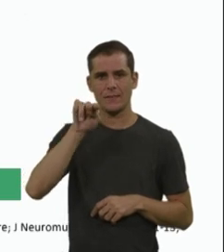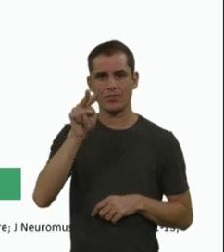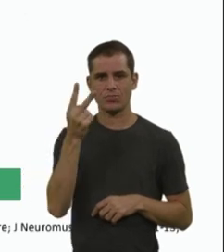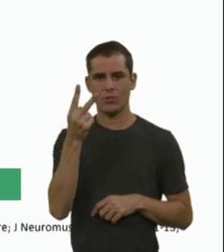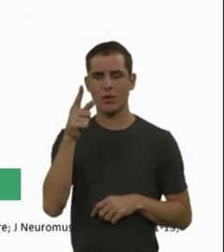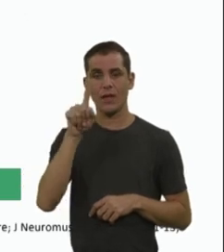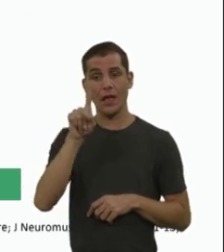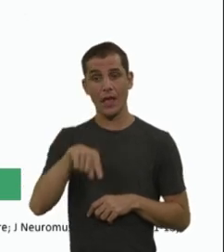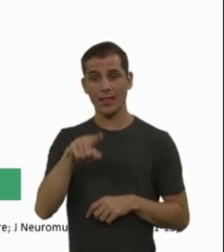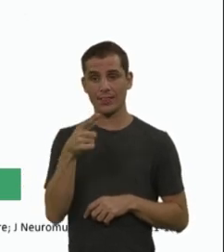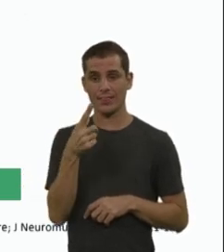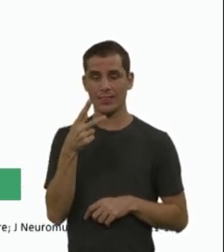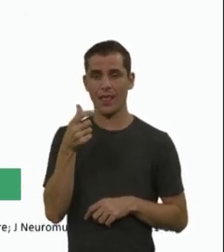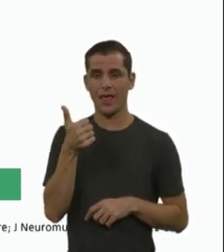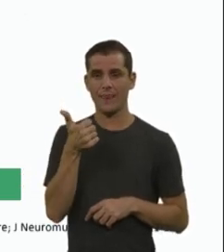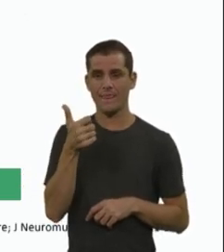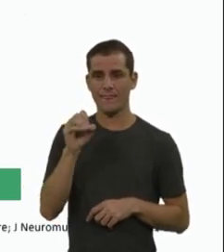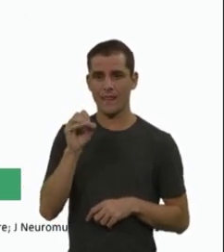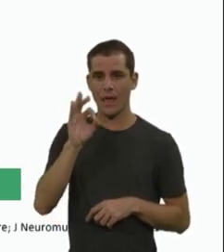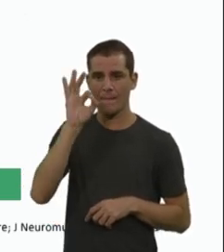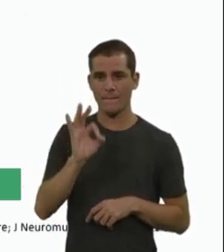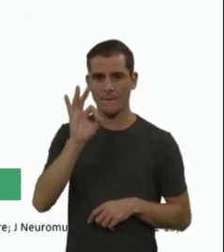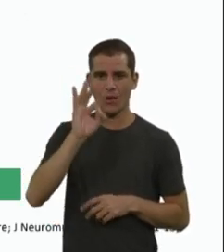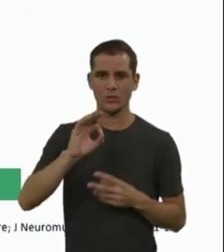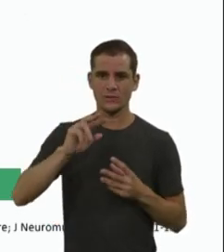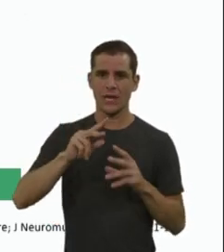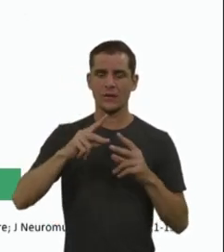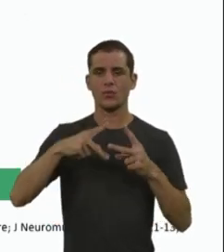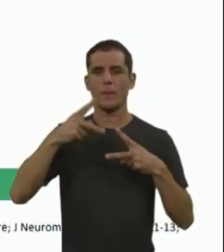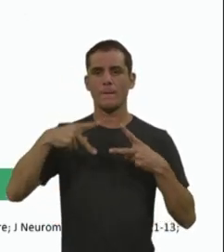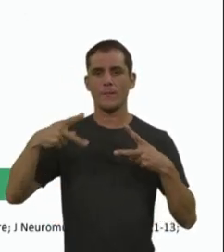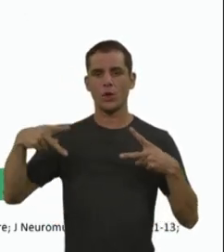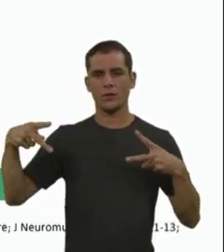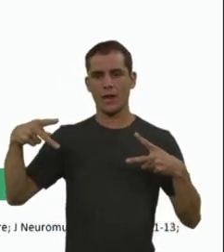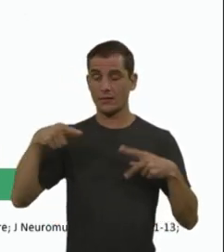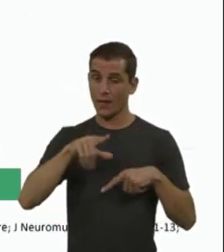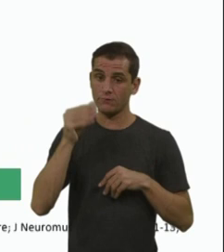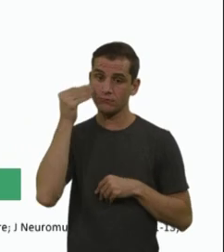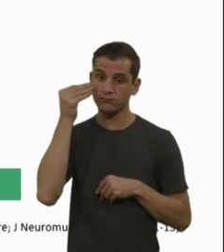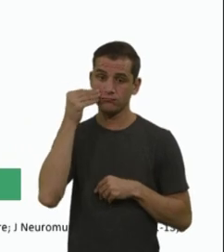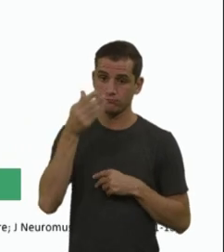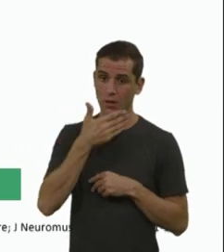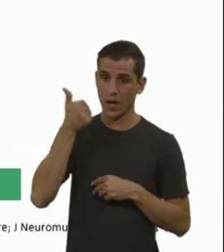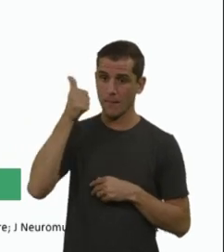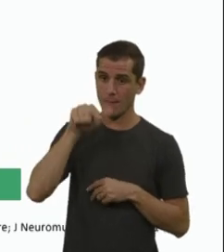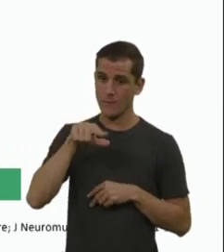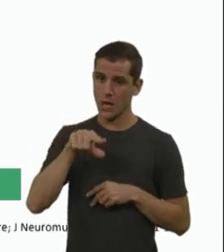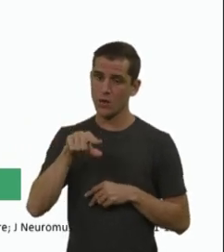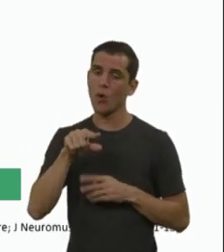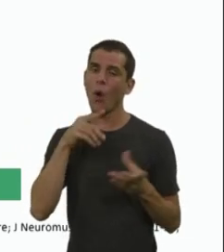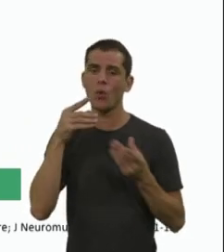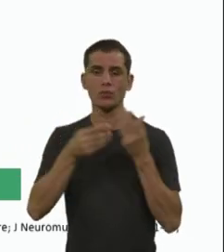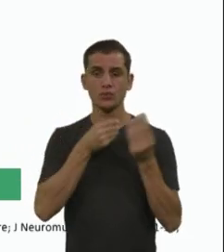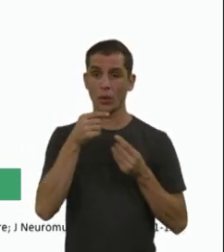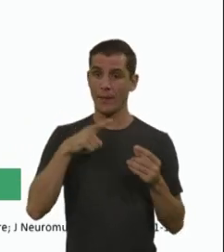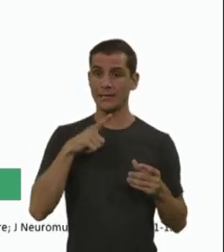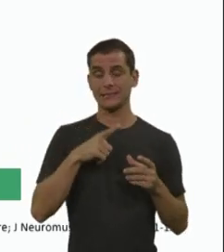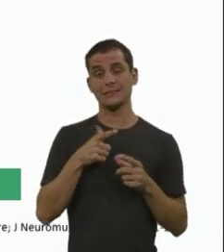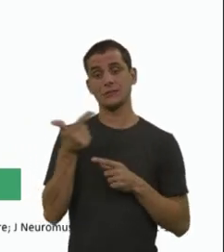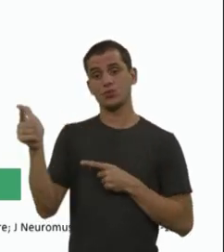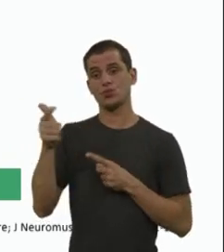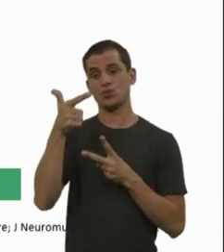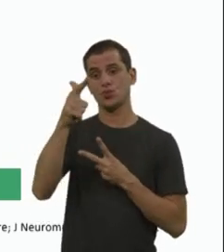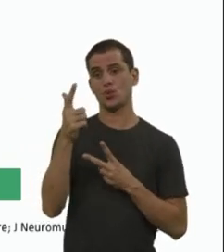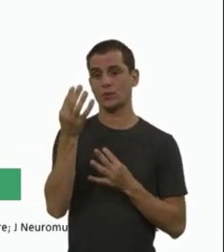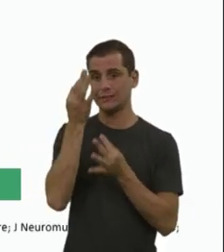% de proteína SMN funcional. Então, vamos tentar melhorar. Então, e aqui entram nessas outras duas terapias,